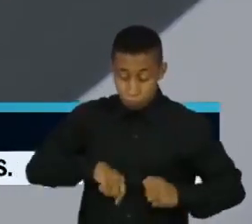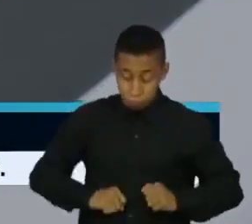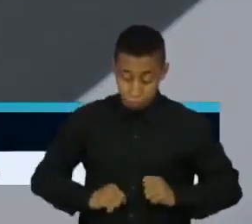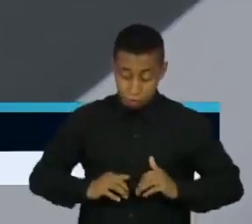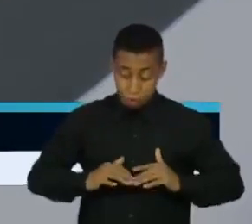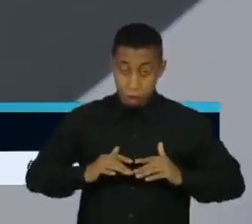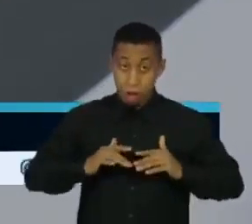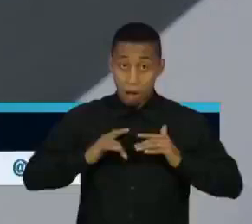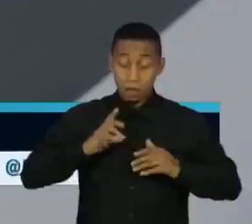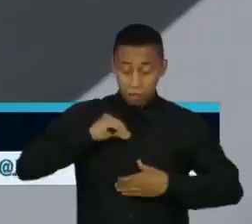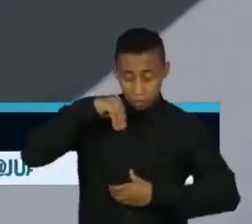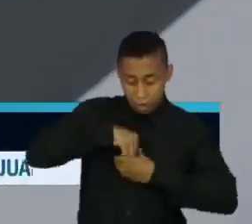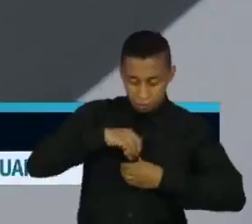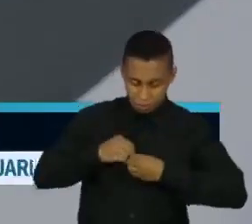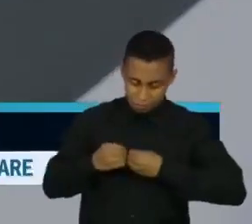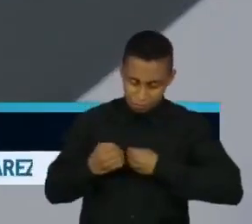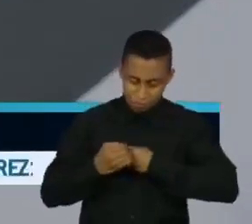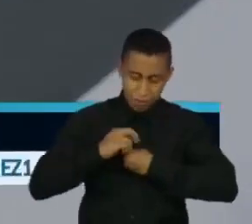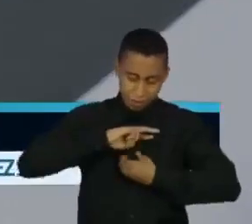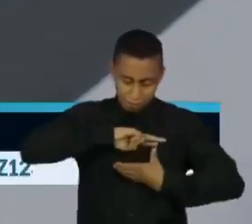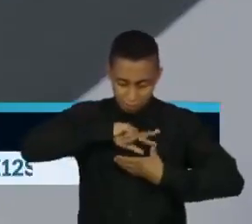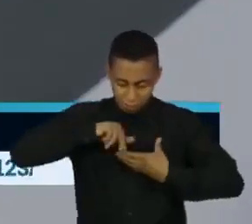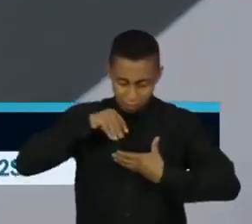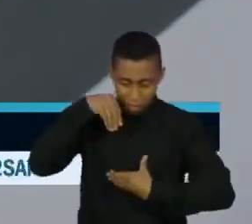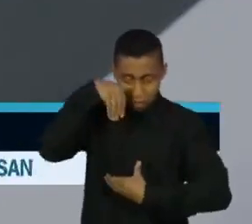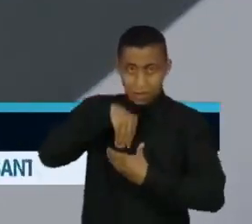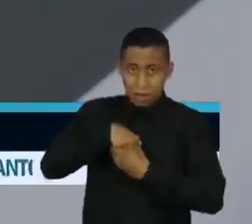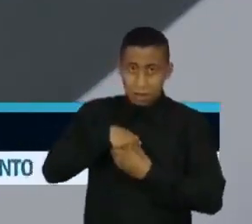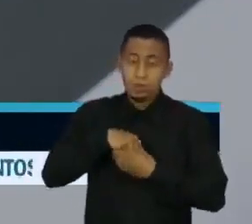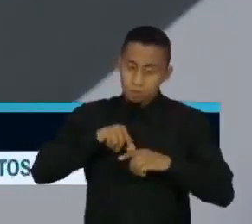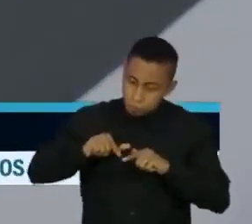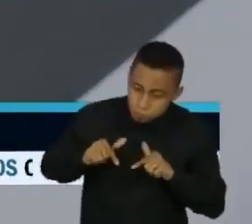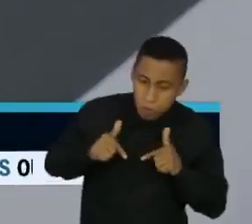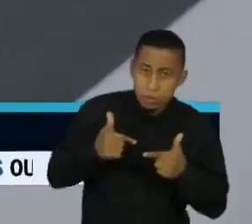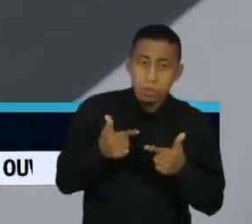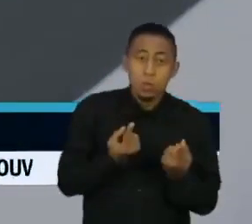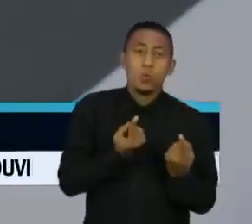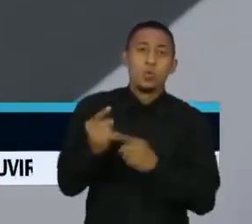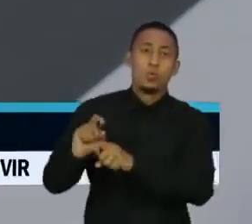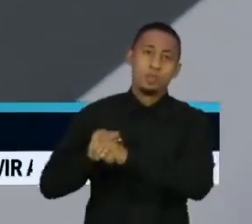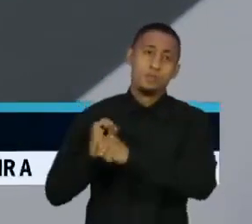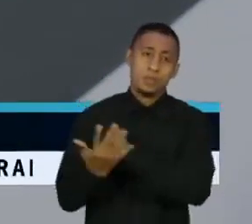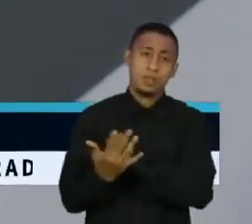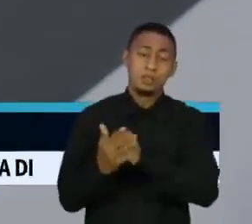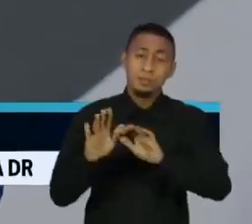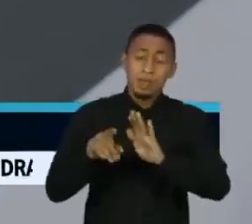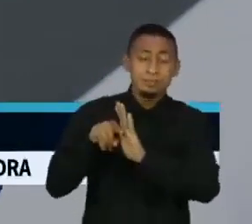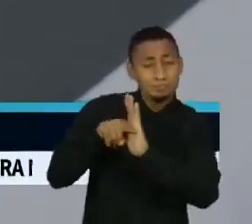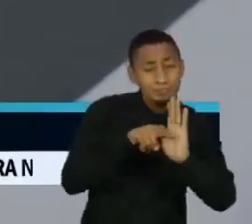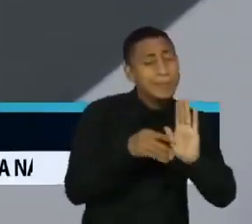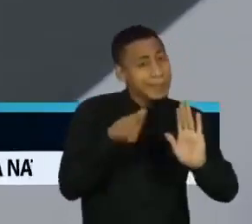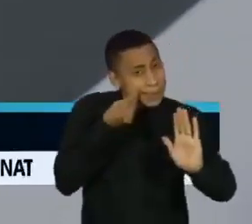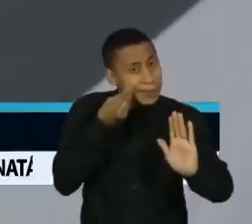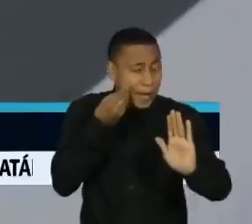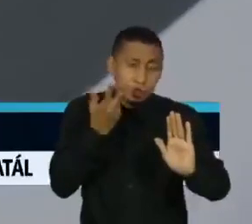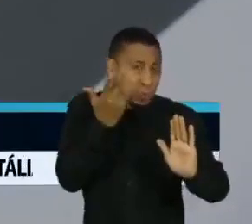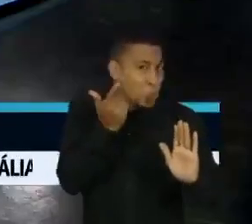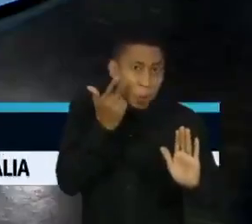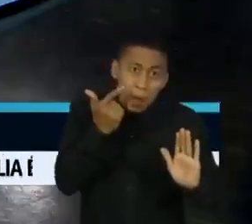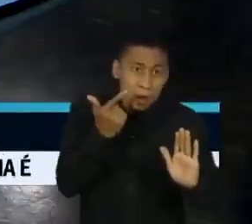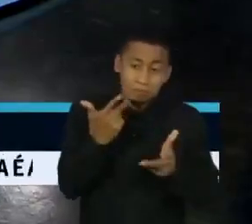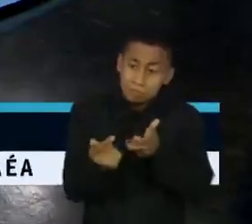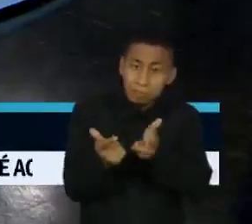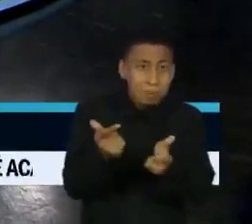anticorpos neutralizantes e os não neutralizantes, tem resposta celular e esse tipo de ensaio é o ensaio de campo mesmo. é o que